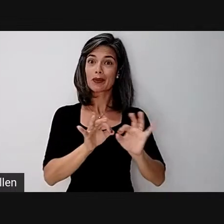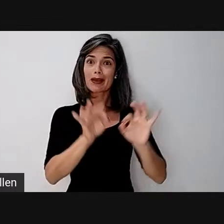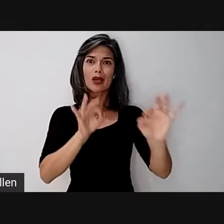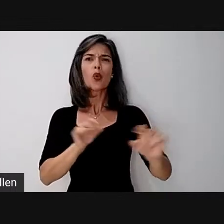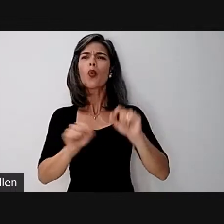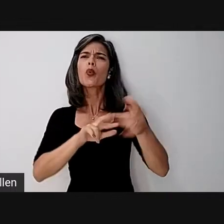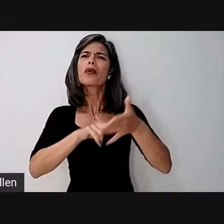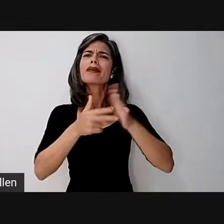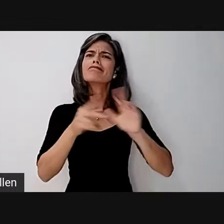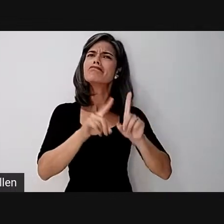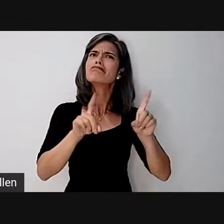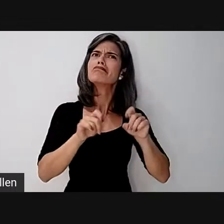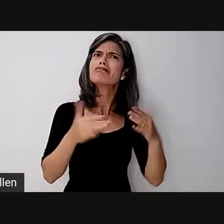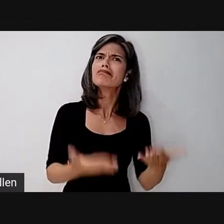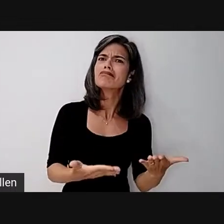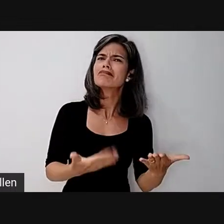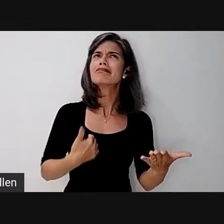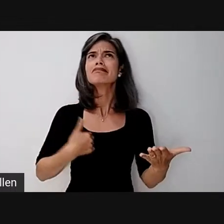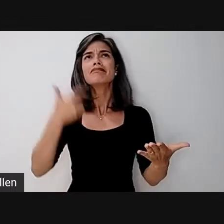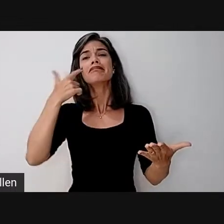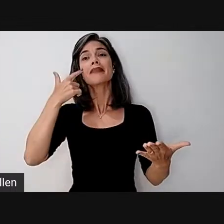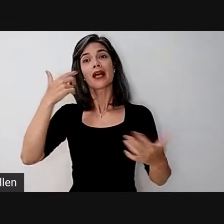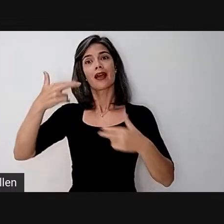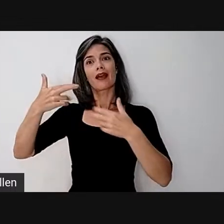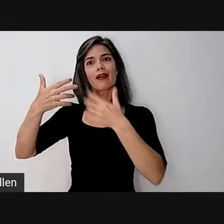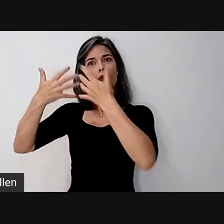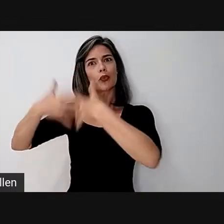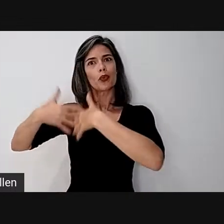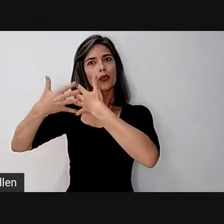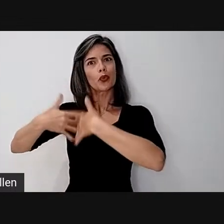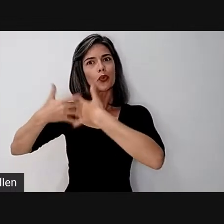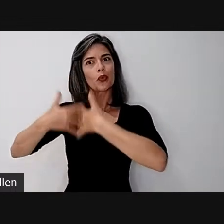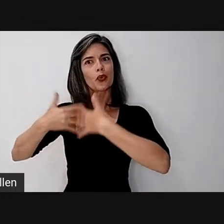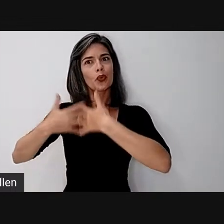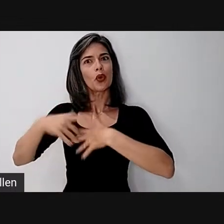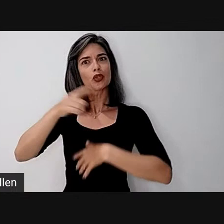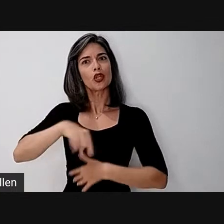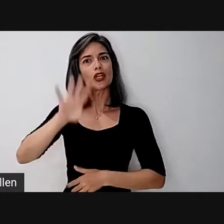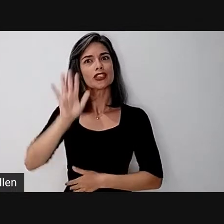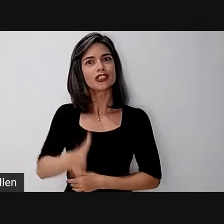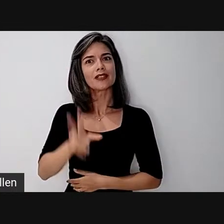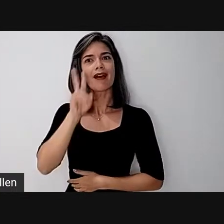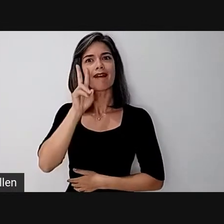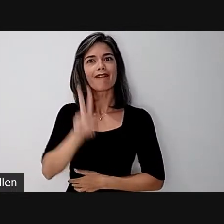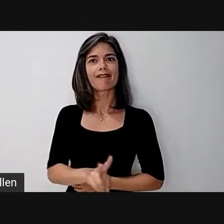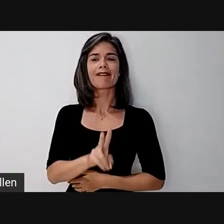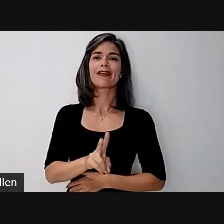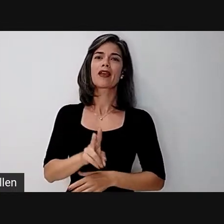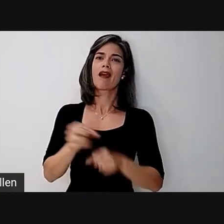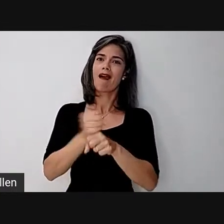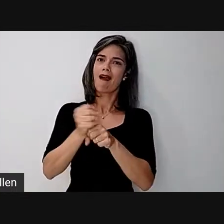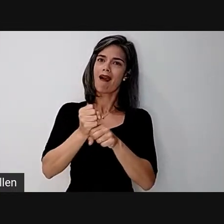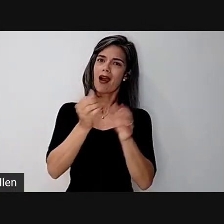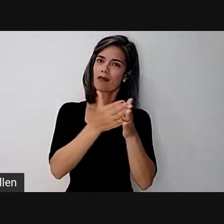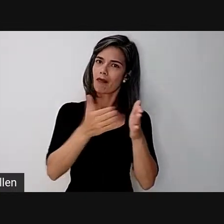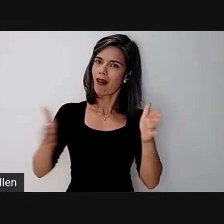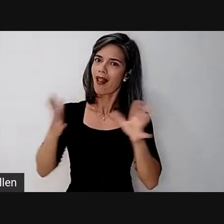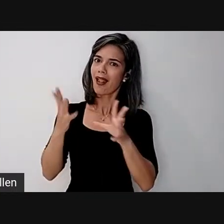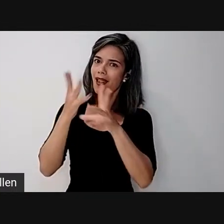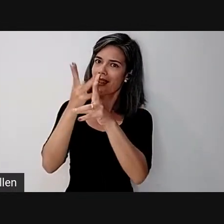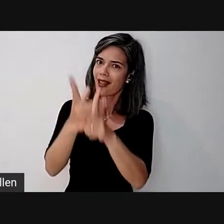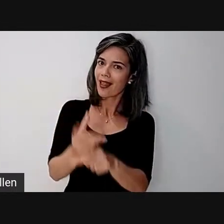partir de reflexões sobre os simulacros que temos vistos ao longo desses últimos anos, em especial